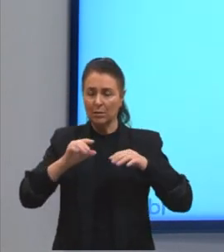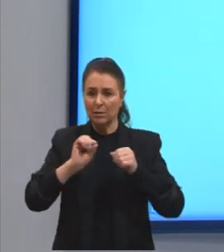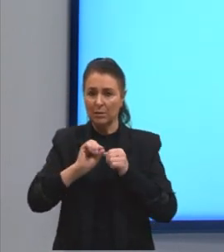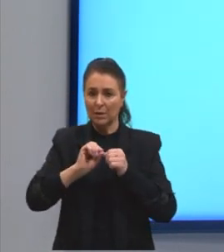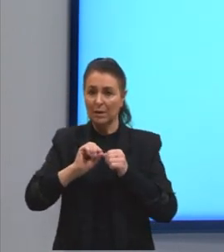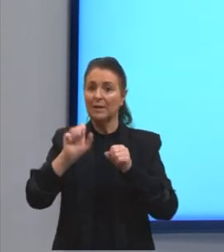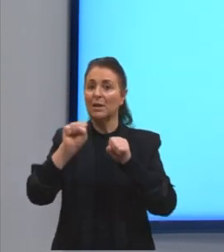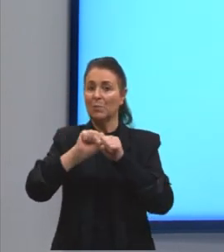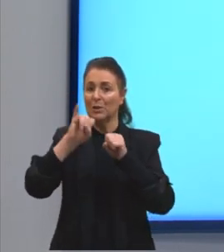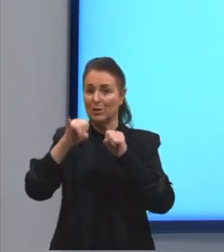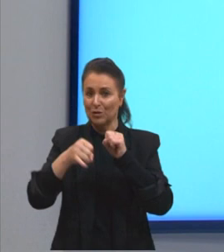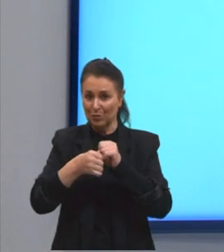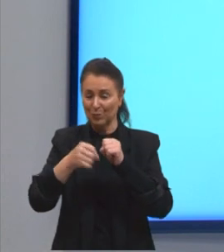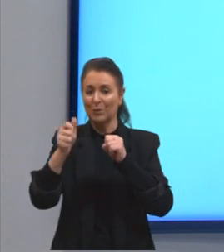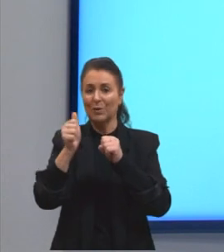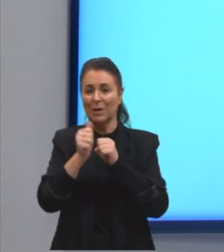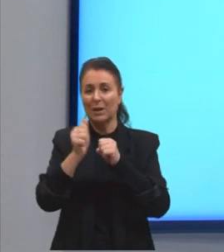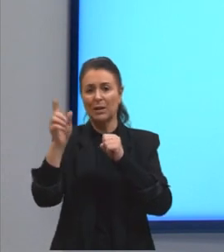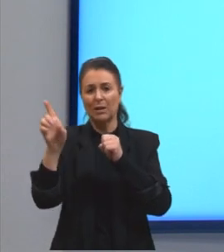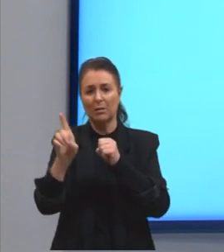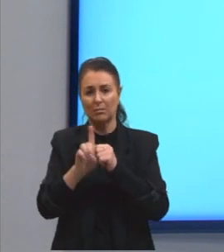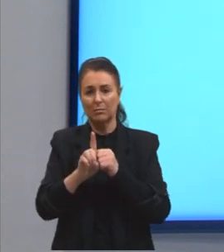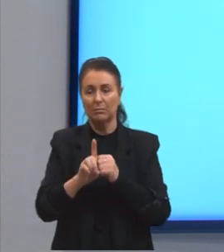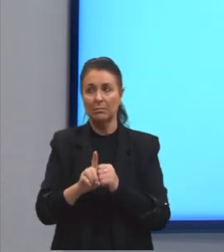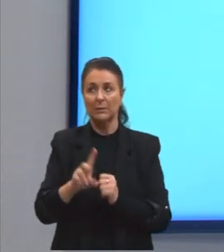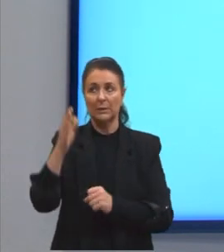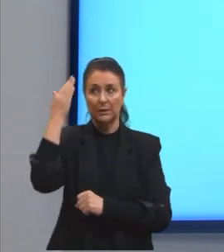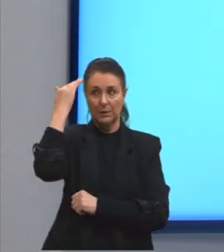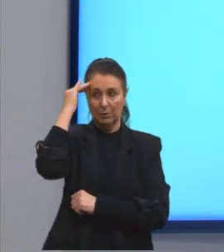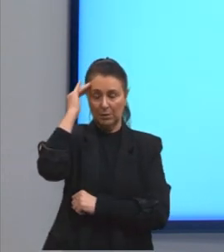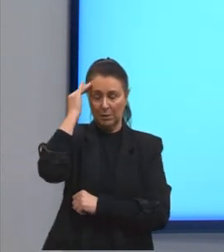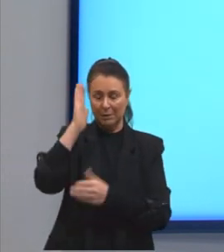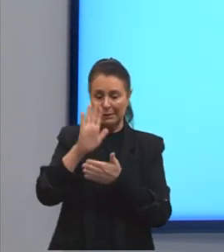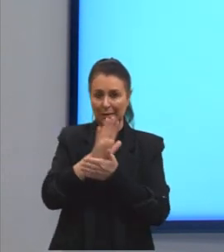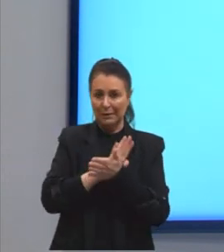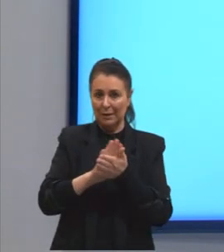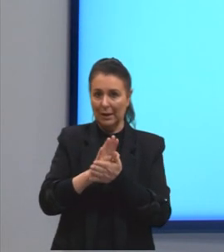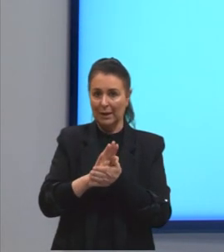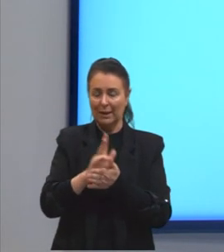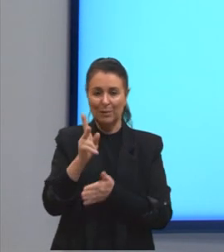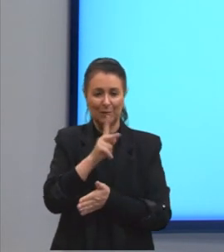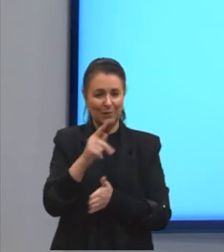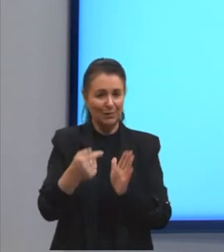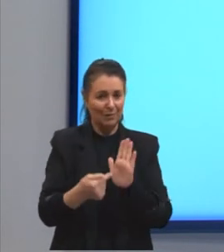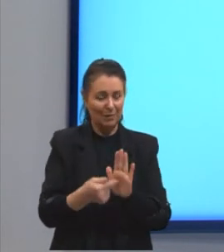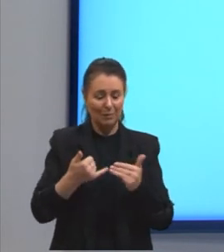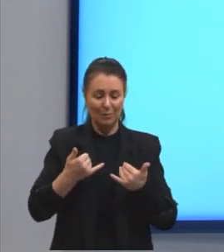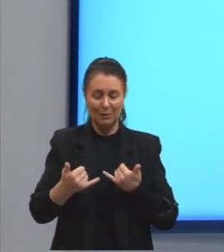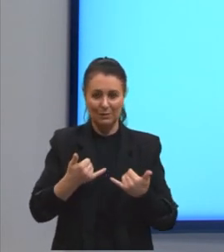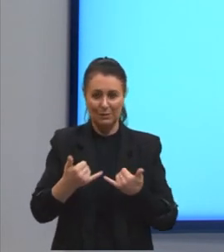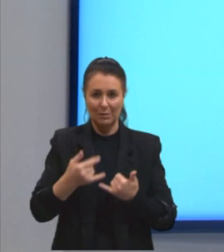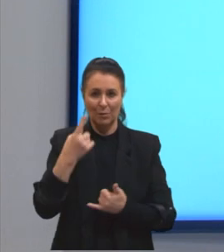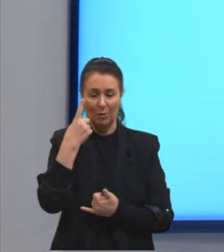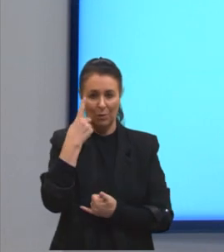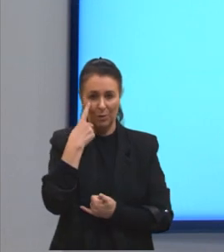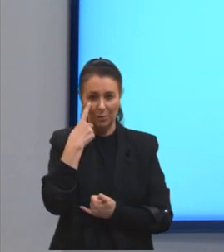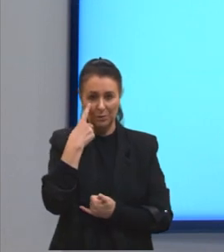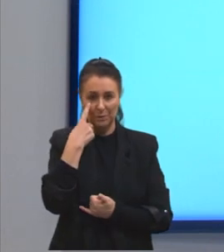de nominal. Professora, não entendi nada. Calma que o exemplo vai ajudar vocês. Olhem ali.